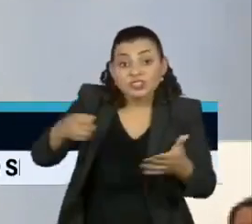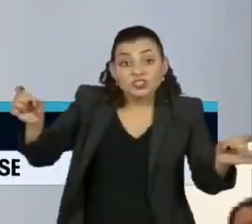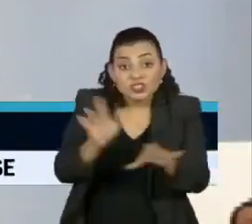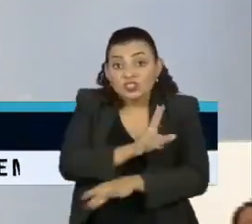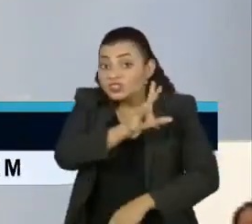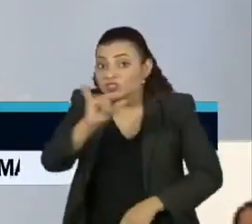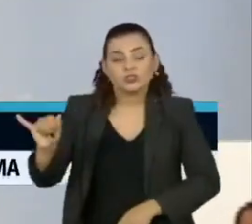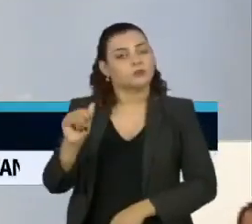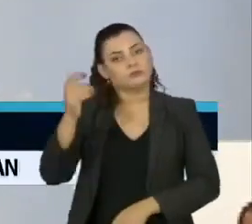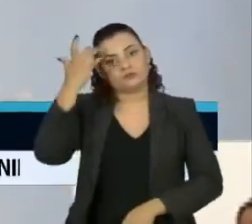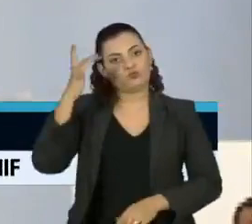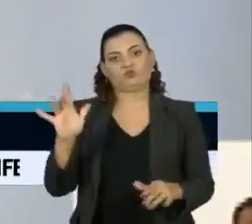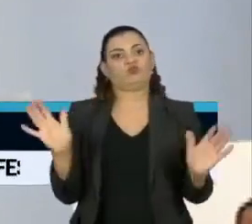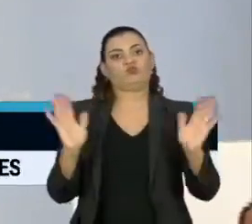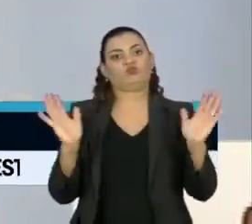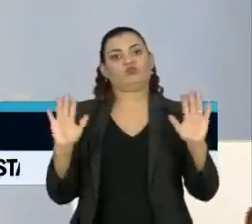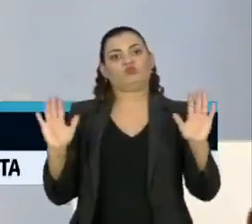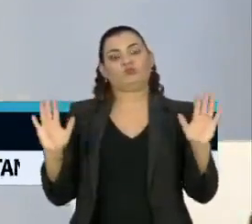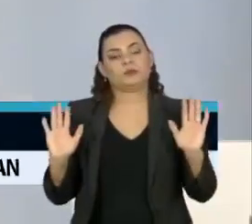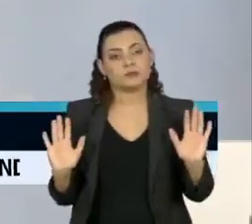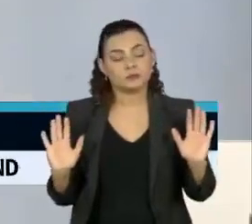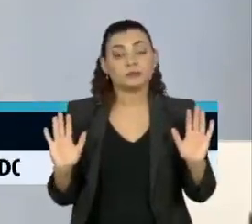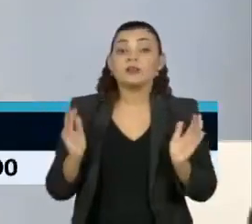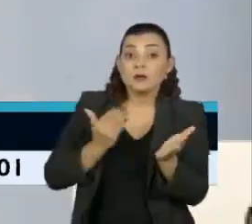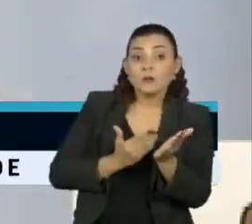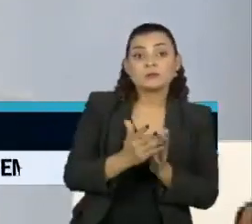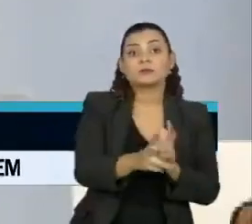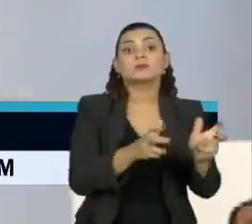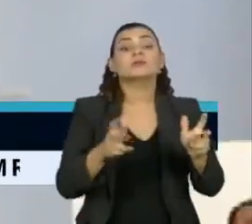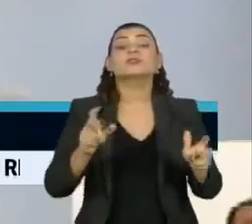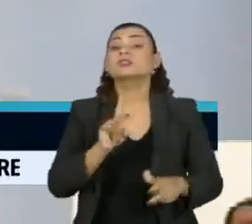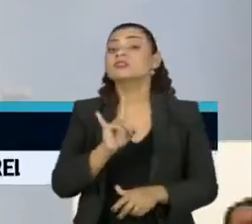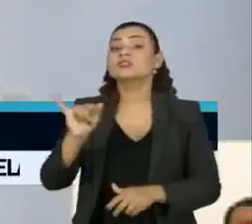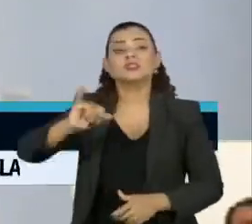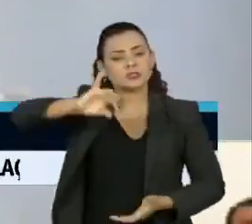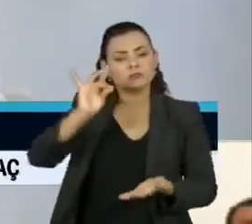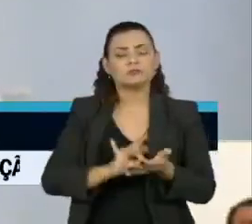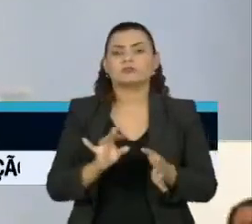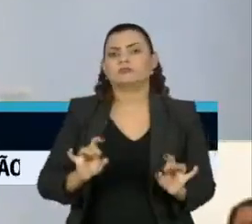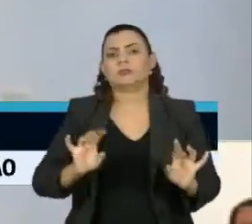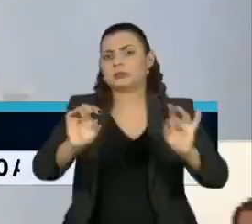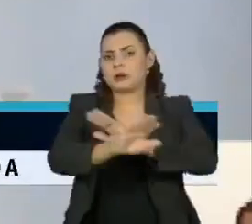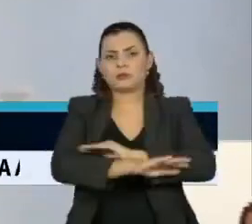do Plano Nacional de Imunização. A vacina vai começar no dia D, na hora H.